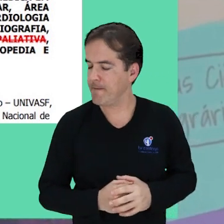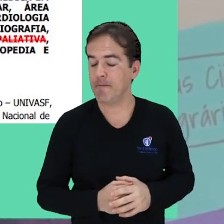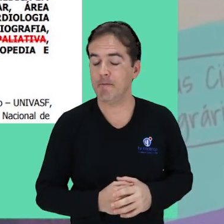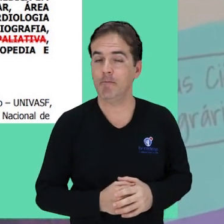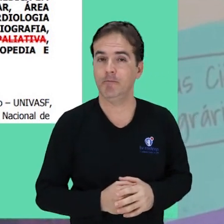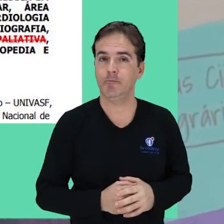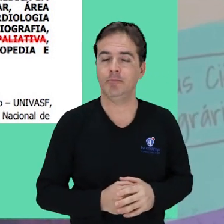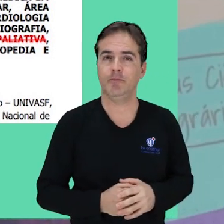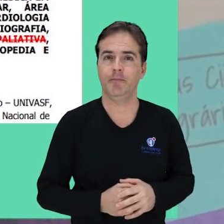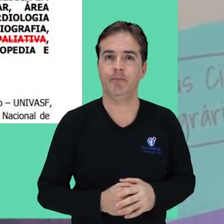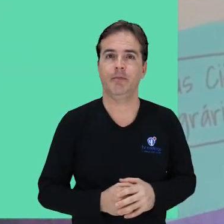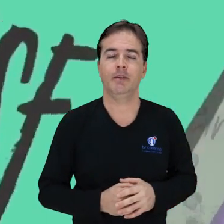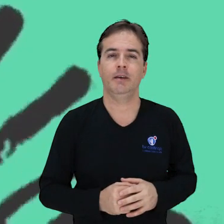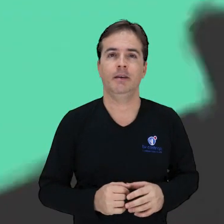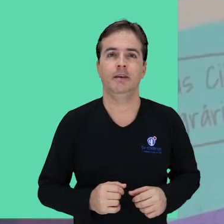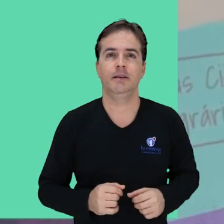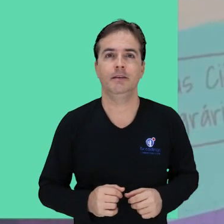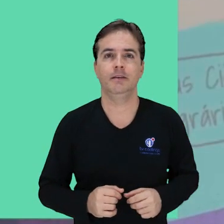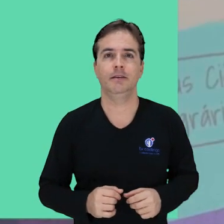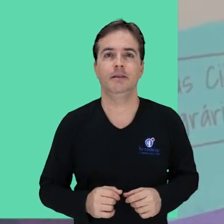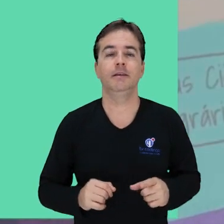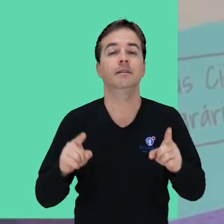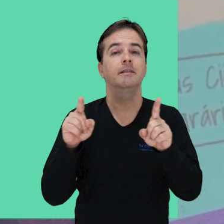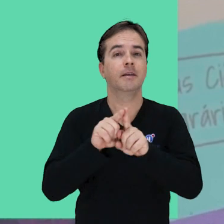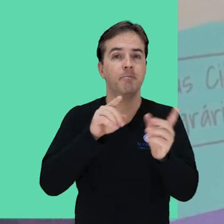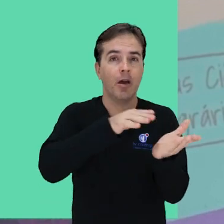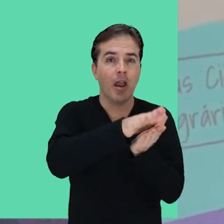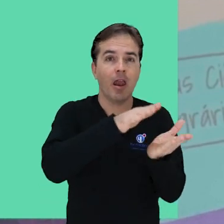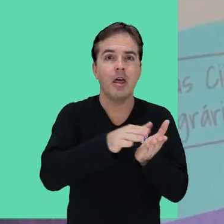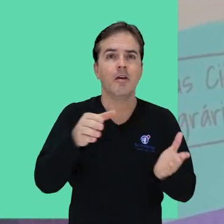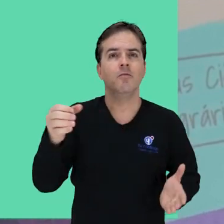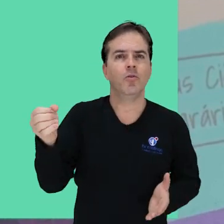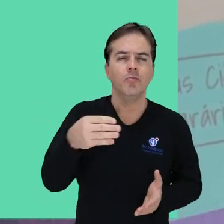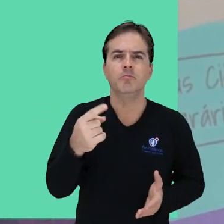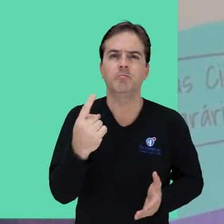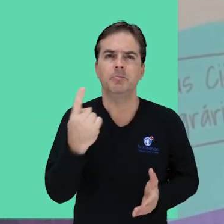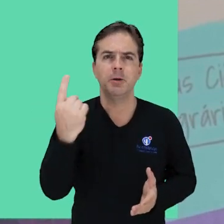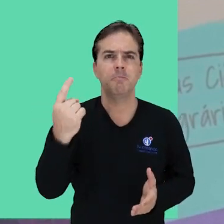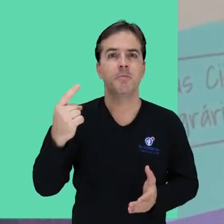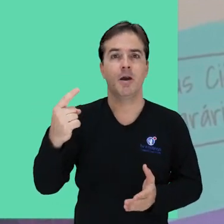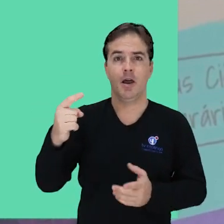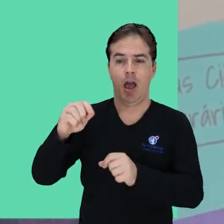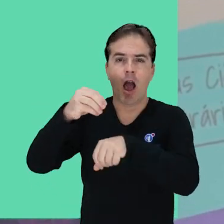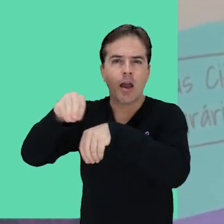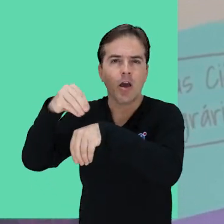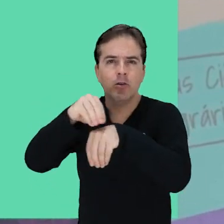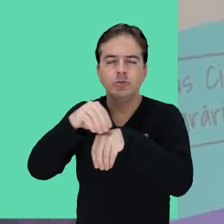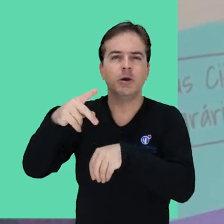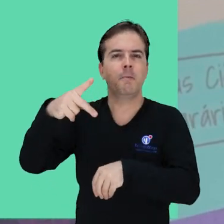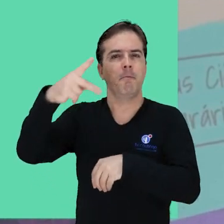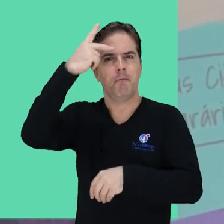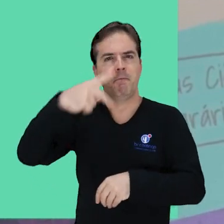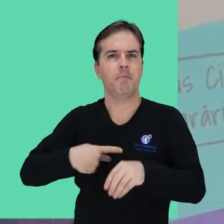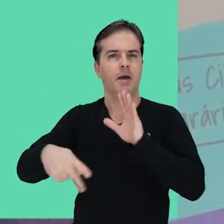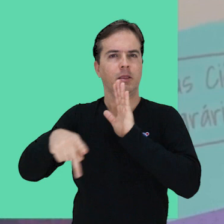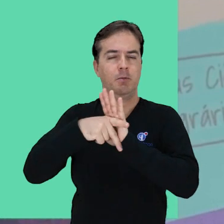.edu.br Foi lançado o primeiro volume da coleção Arqueologia e Patrimônio. O livro